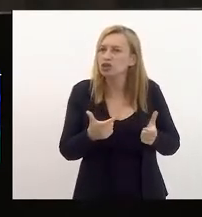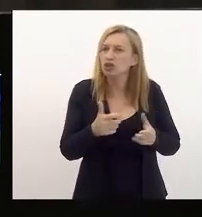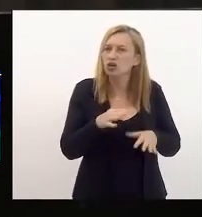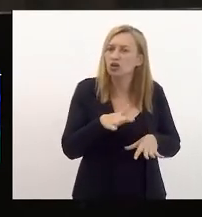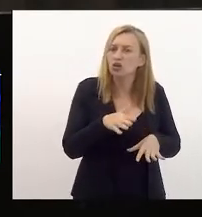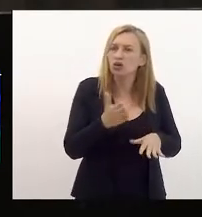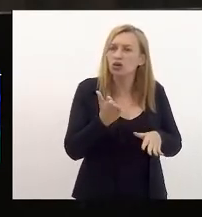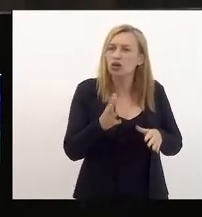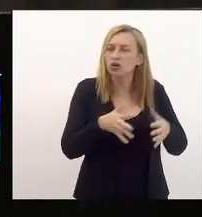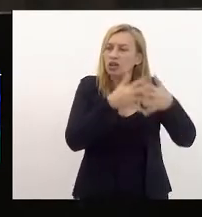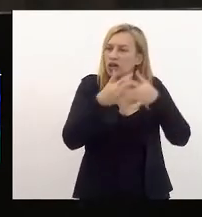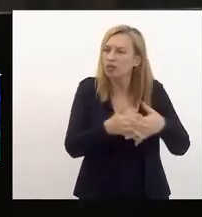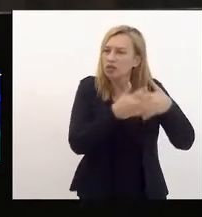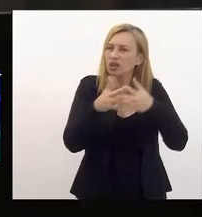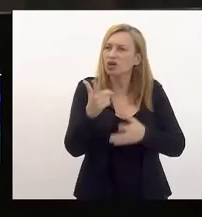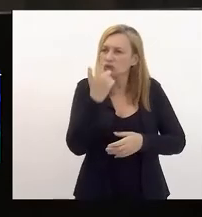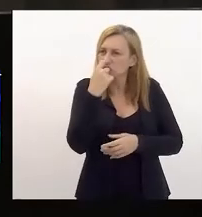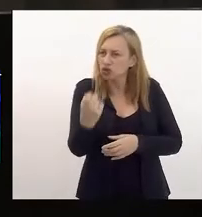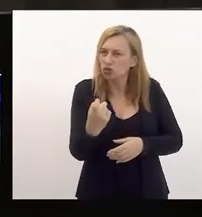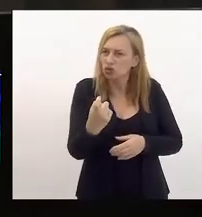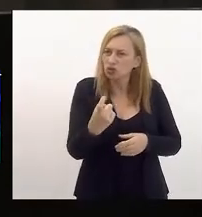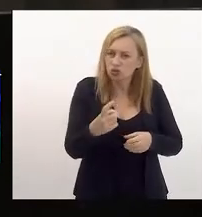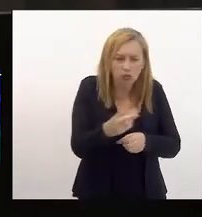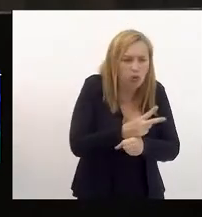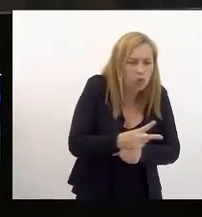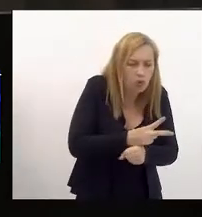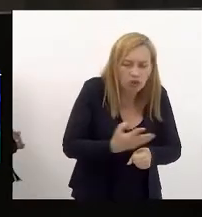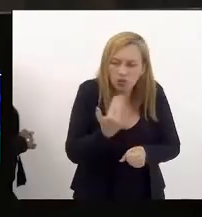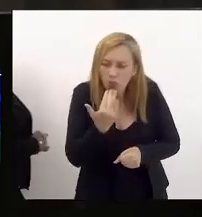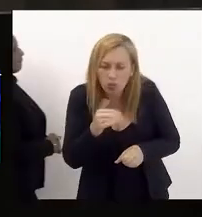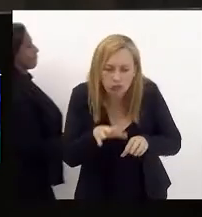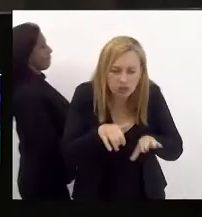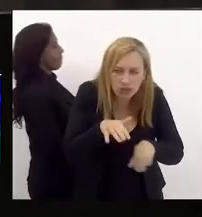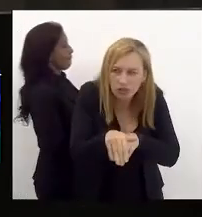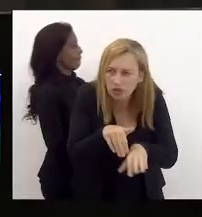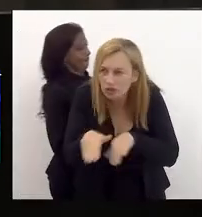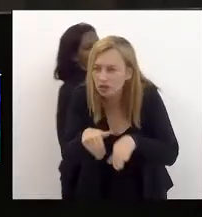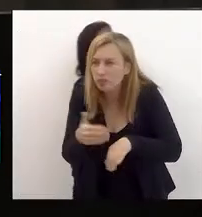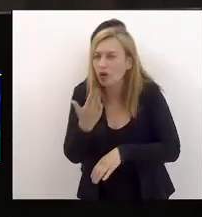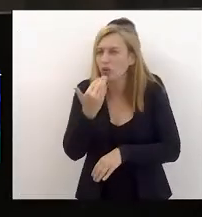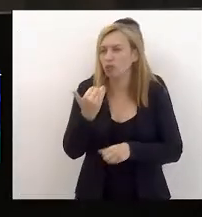caminhões de lixo atrás das carcaças, dos restos de alimentos.